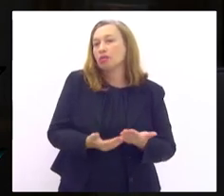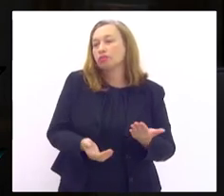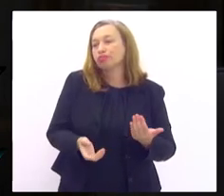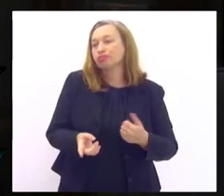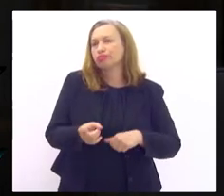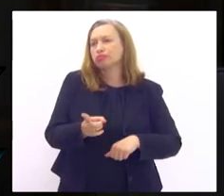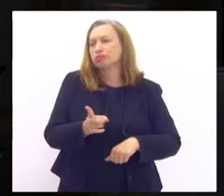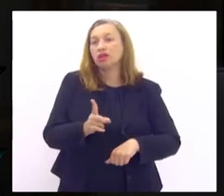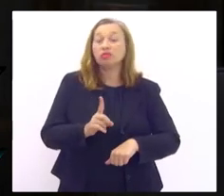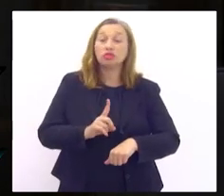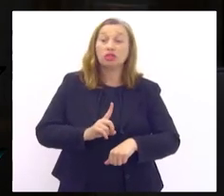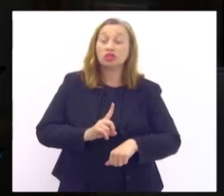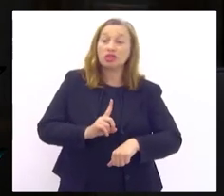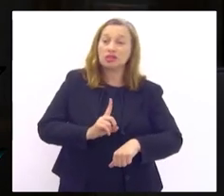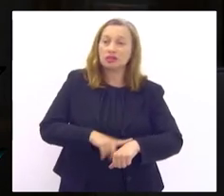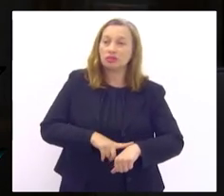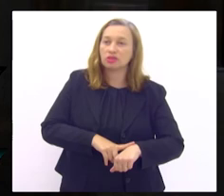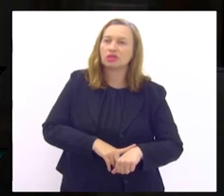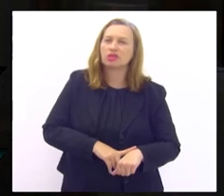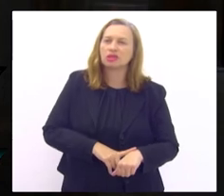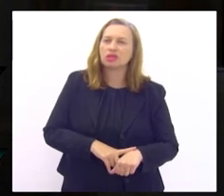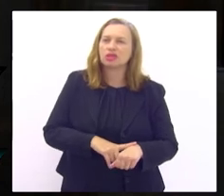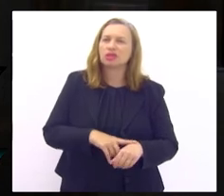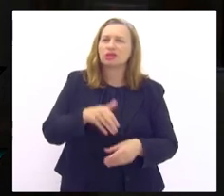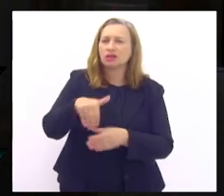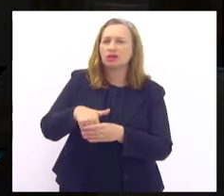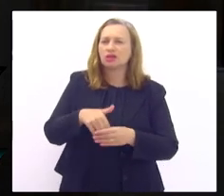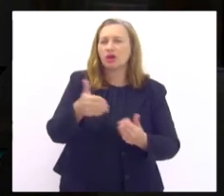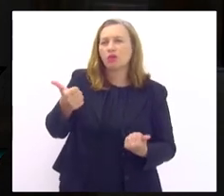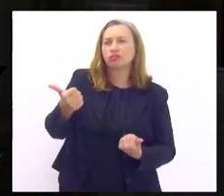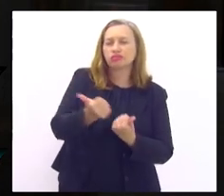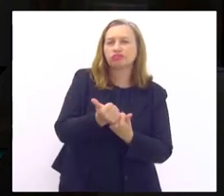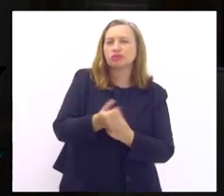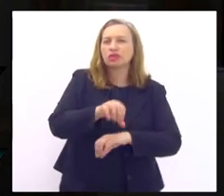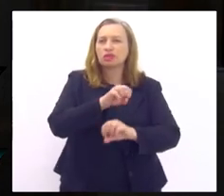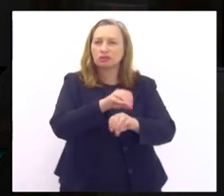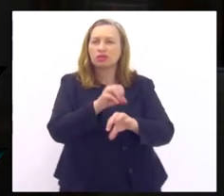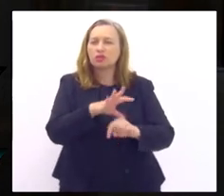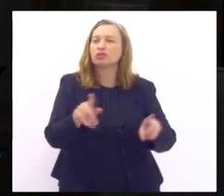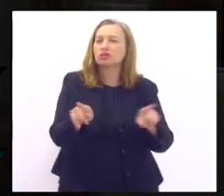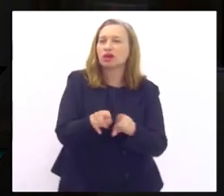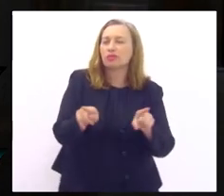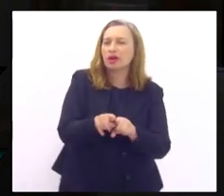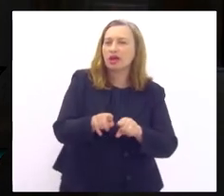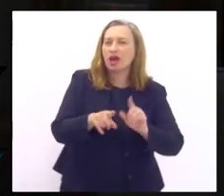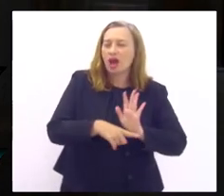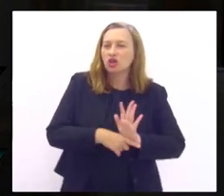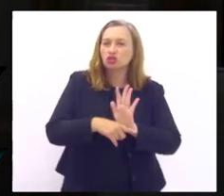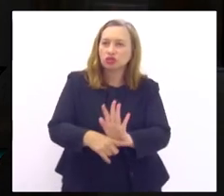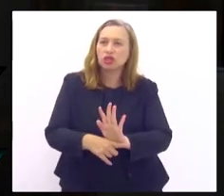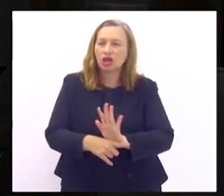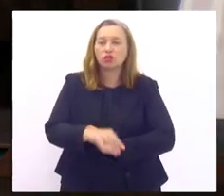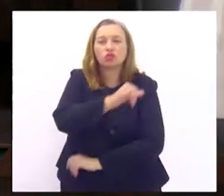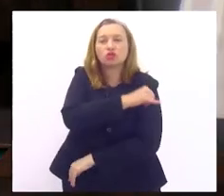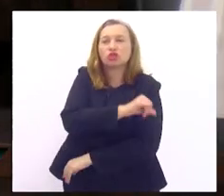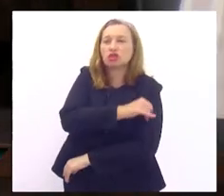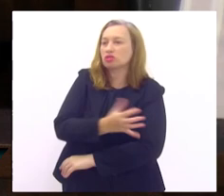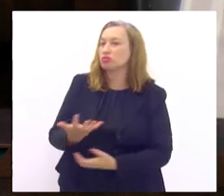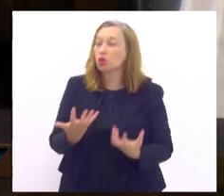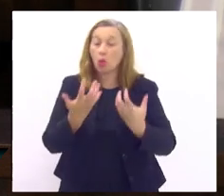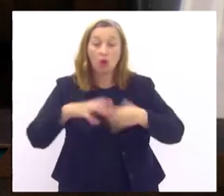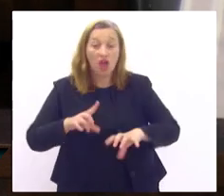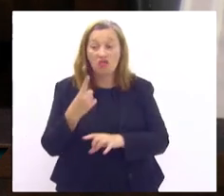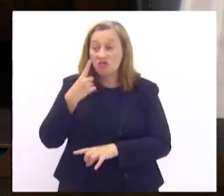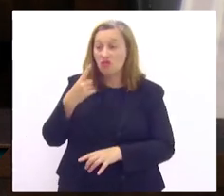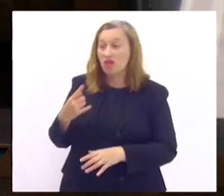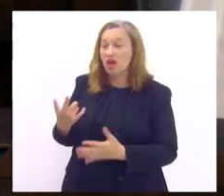usar os fundos que temos na cultura na educação para também poder ajudar nas contas do Rio de Janeiro porque a gente não quer ver o servidor